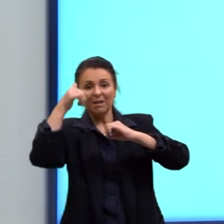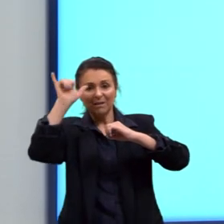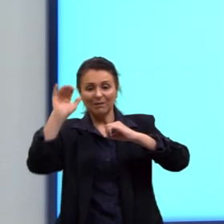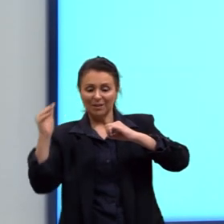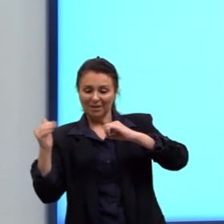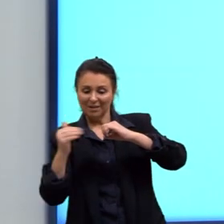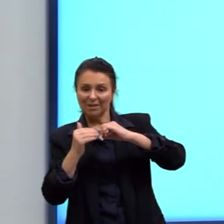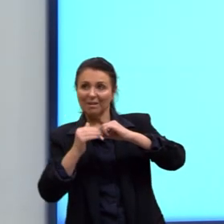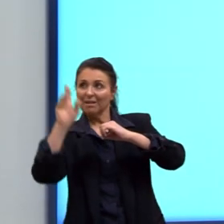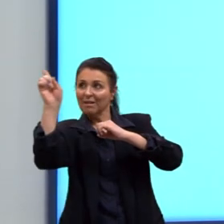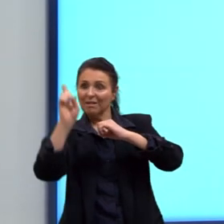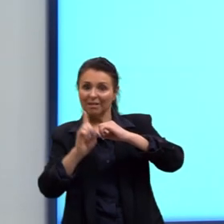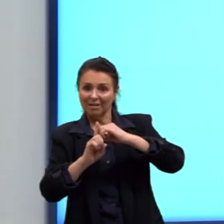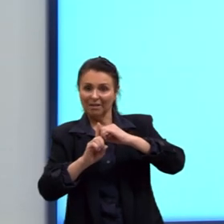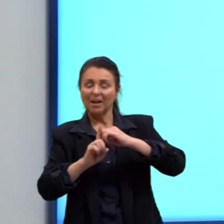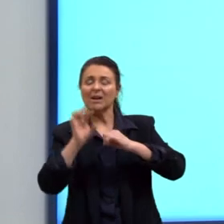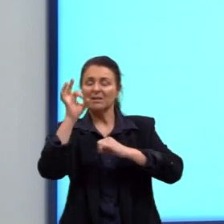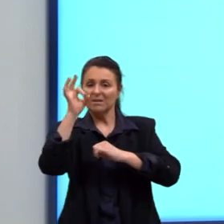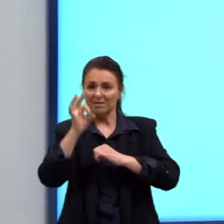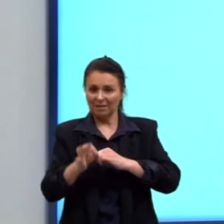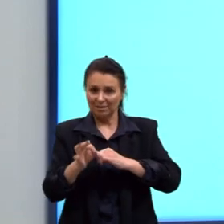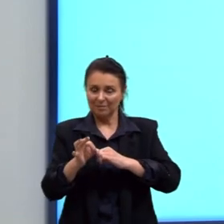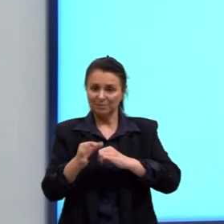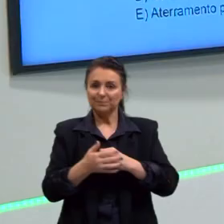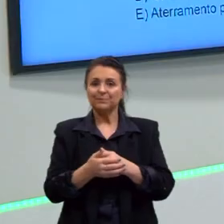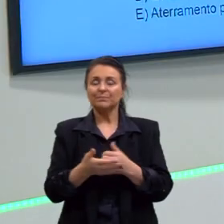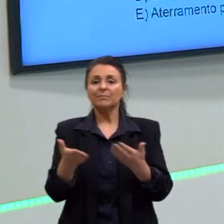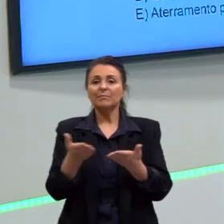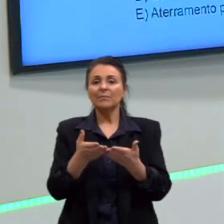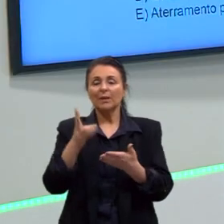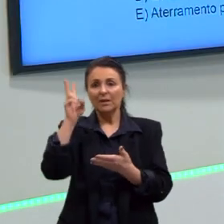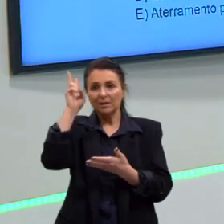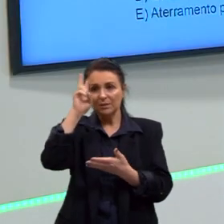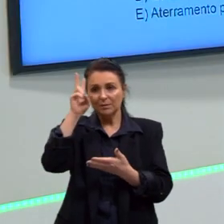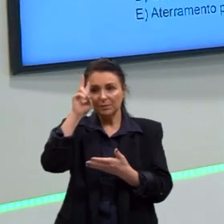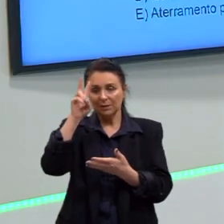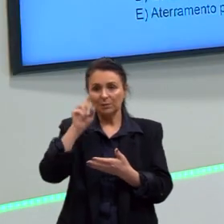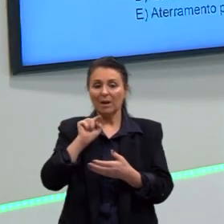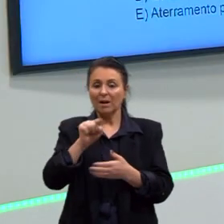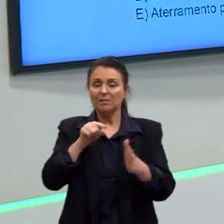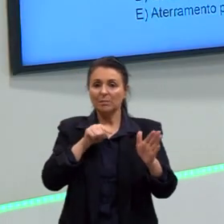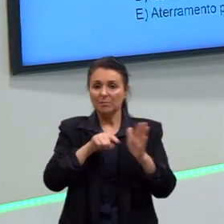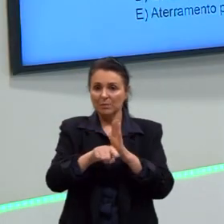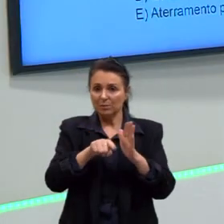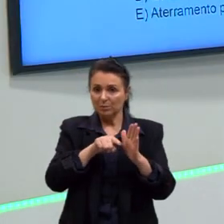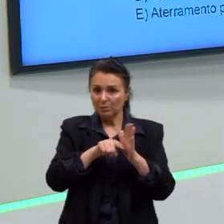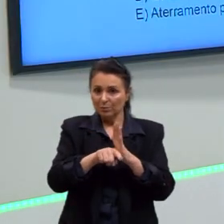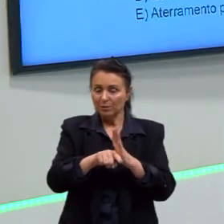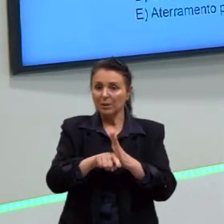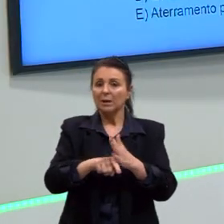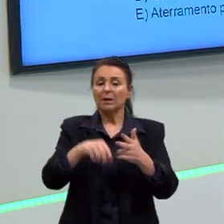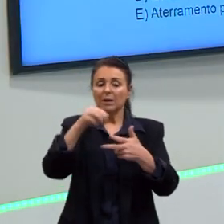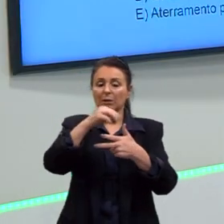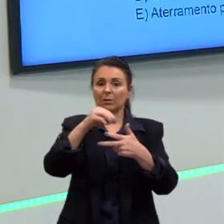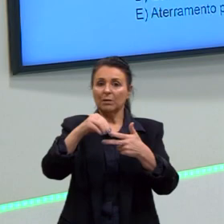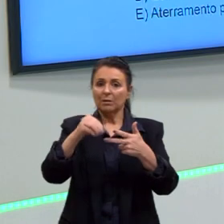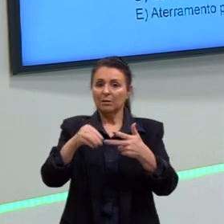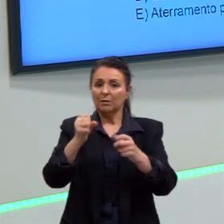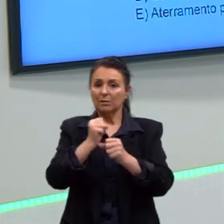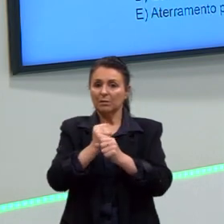correta. Certo? Bom, agora eu vou só lembrando, gente, que essa questão aqui, ela é do Enem de 2020,